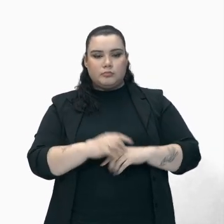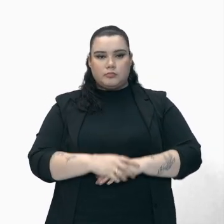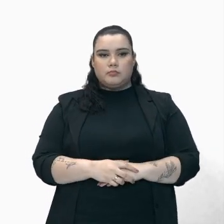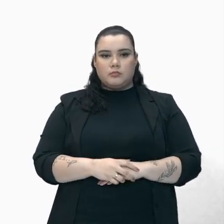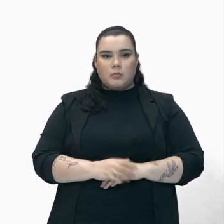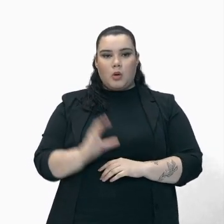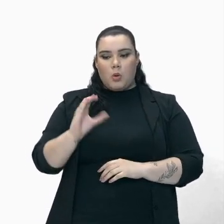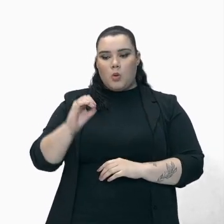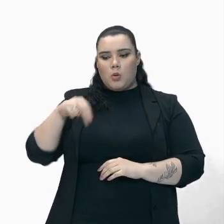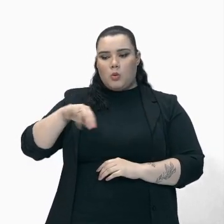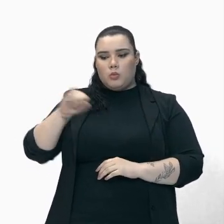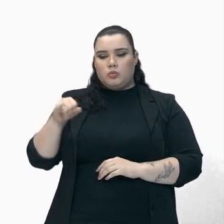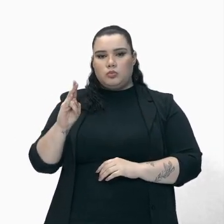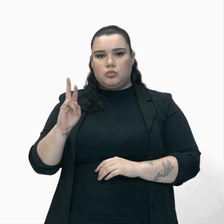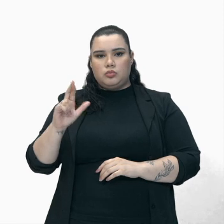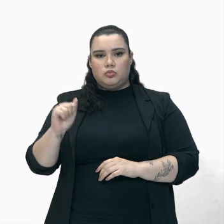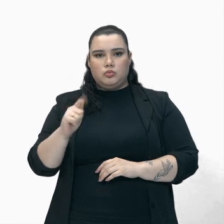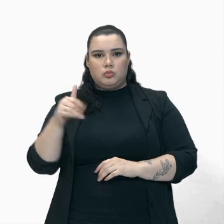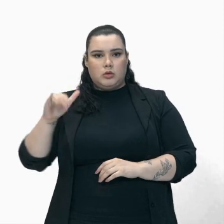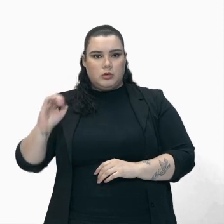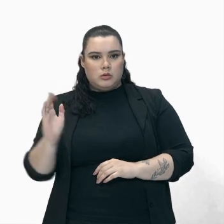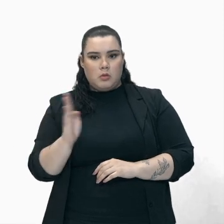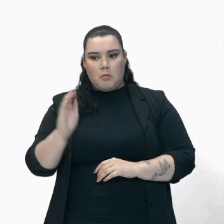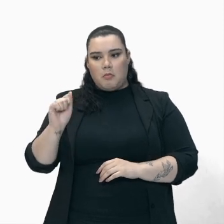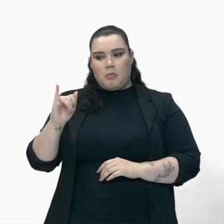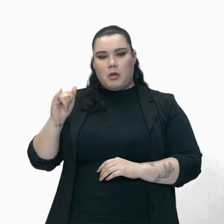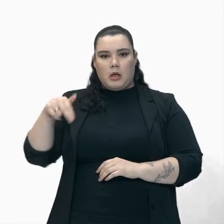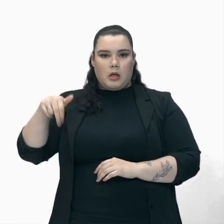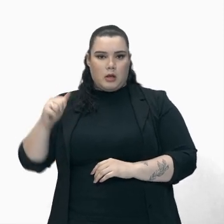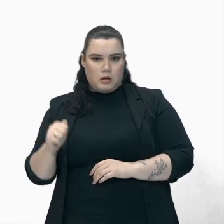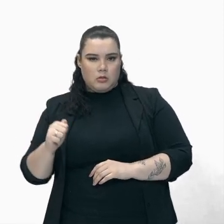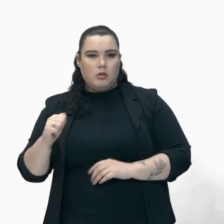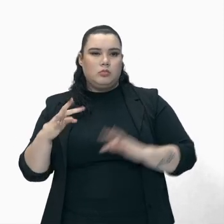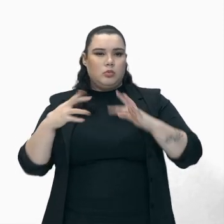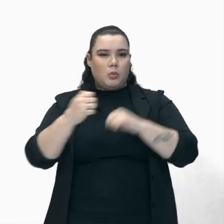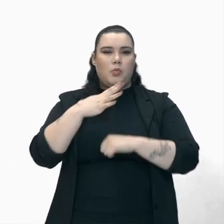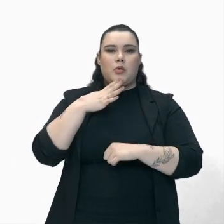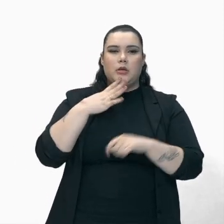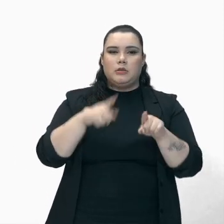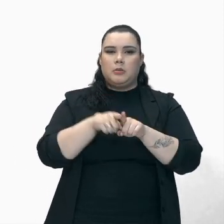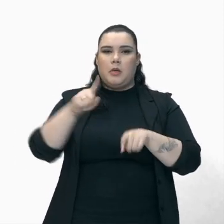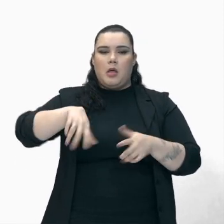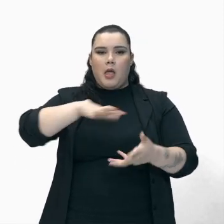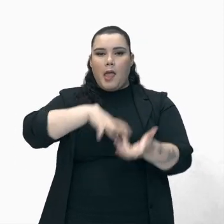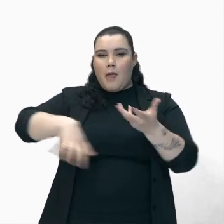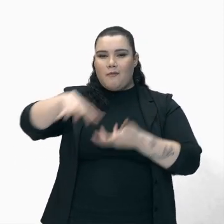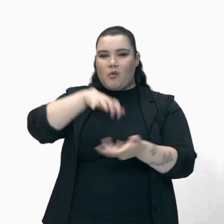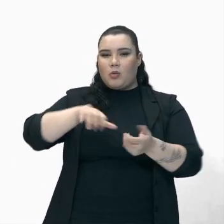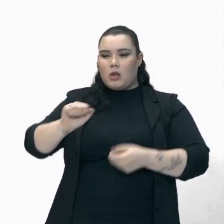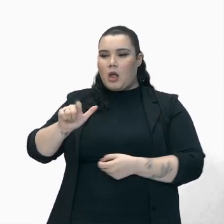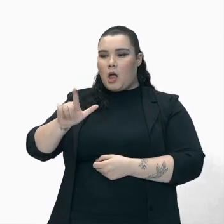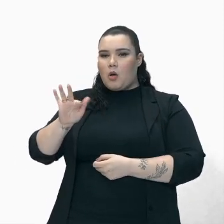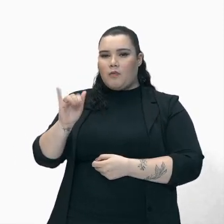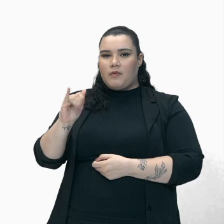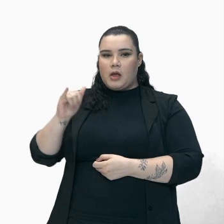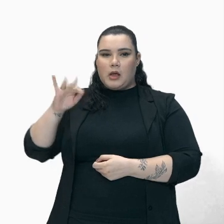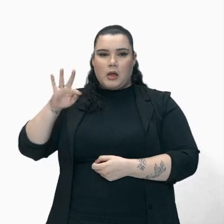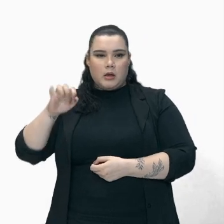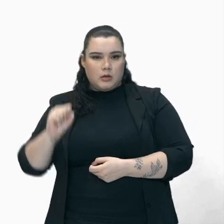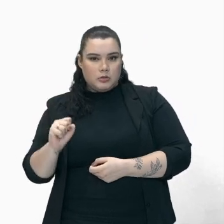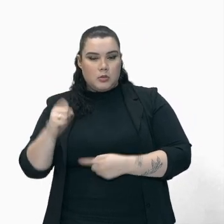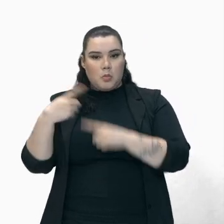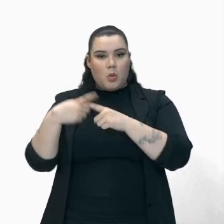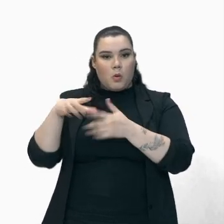conjuração baiana A conjuração baiana Também conhecida Como revolta Dos alfaiates Uma vez que Os seus líderes